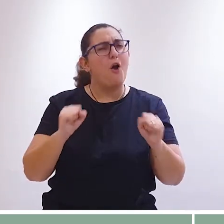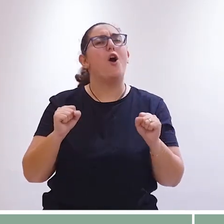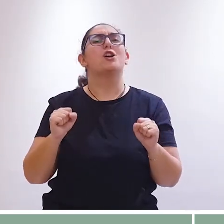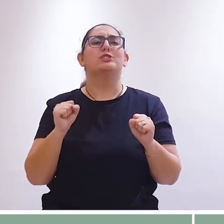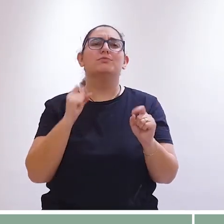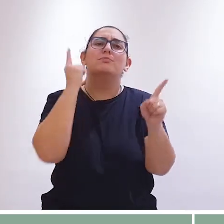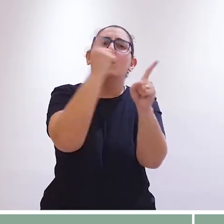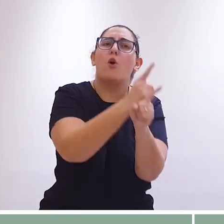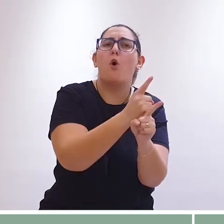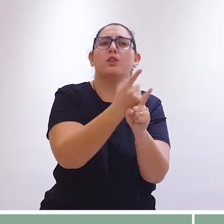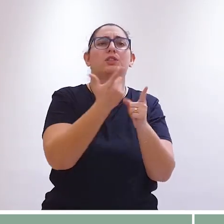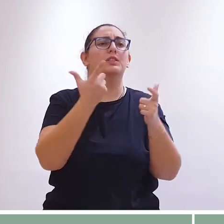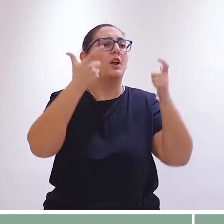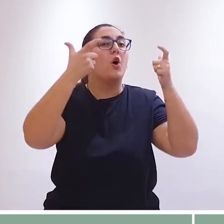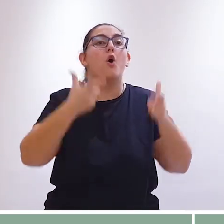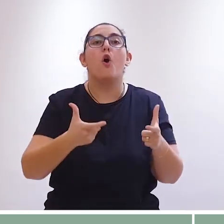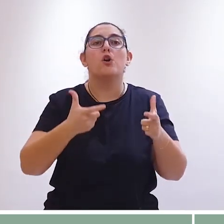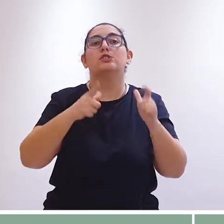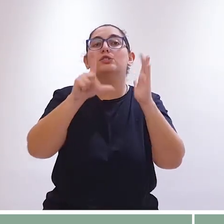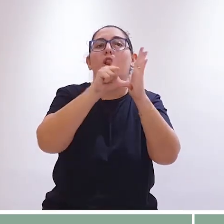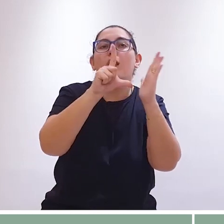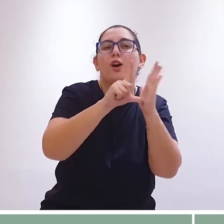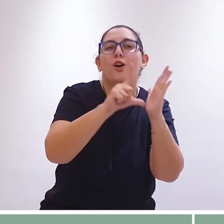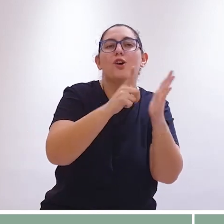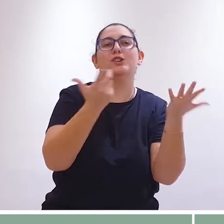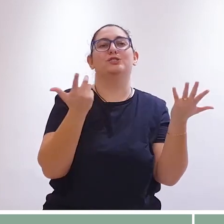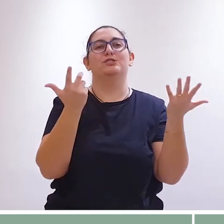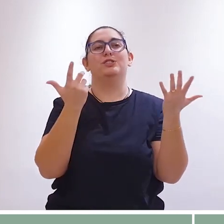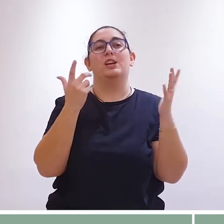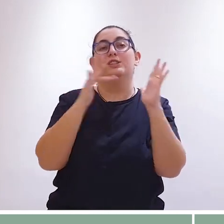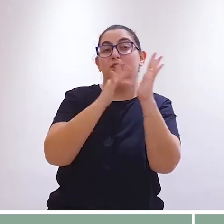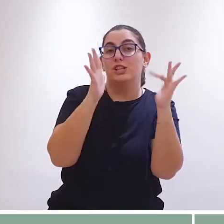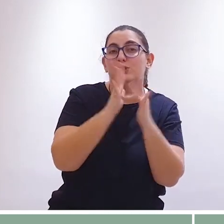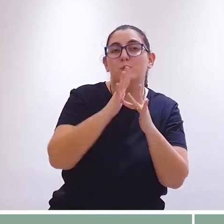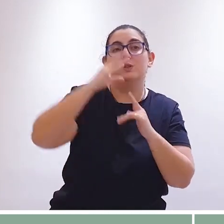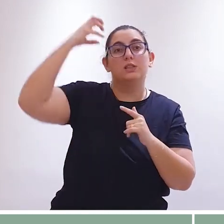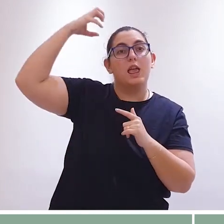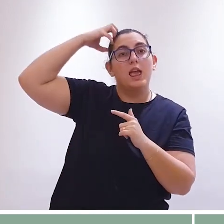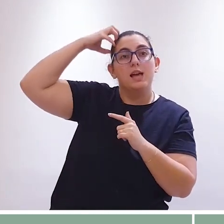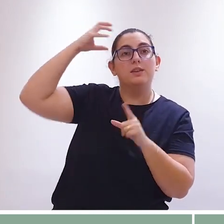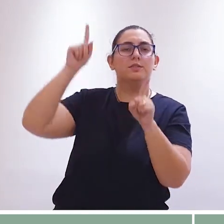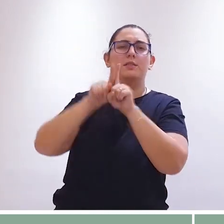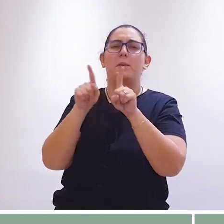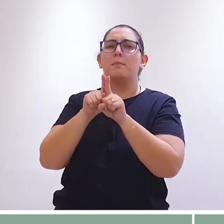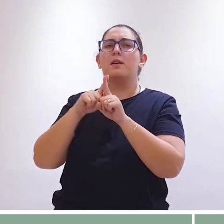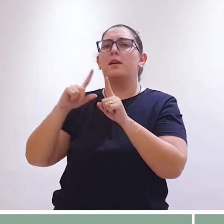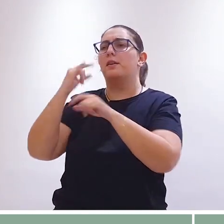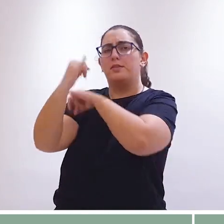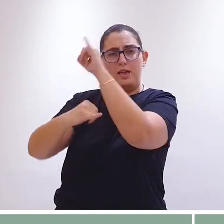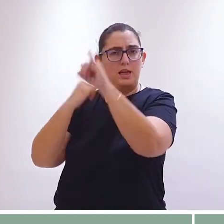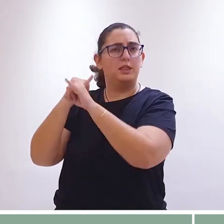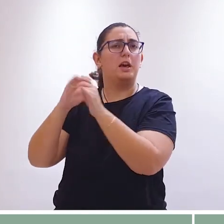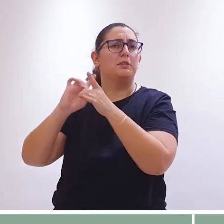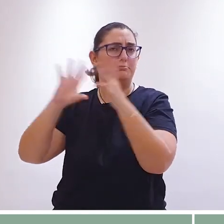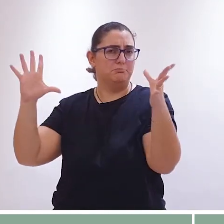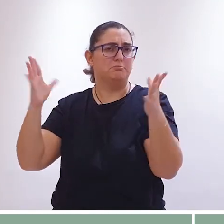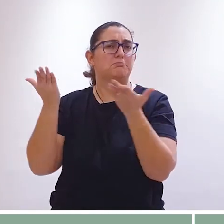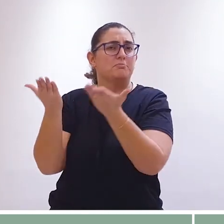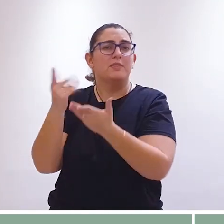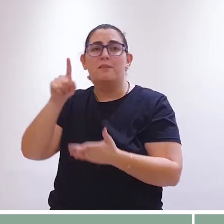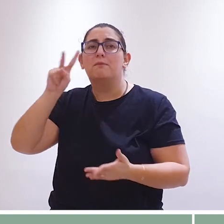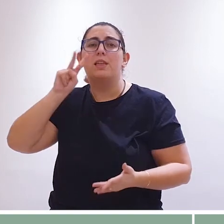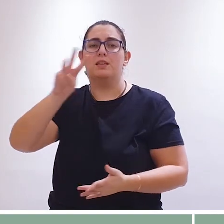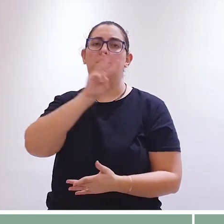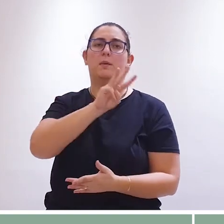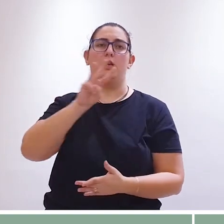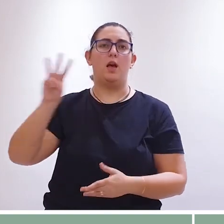ser encontrados na livraria Cristo Rei ou nas paróquias. Mas também via internet, nesses tempos de Covid-19.